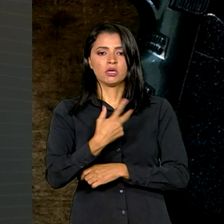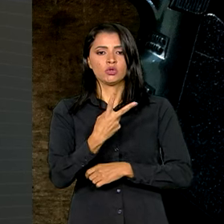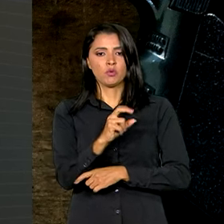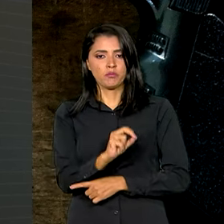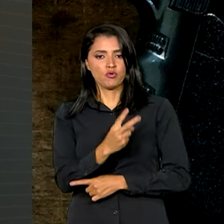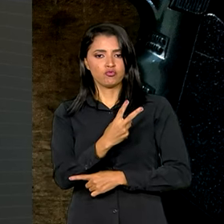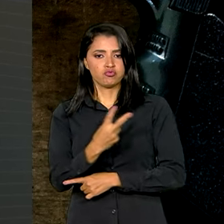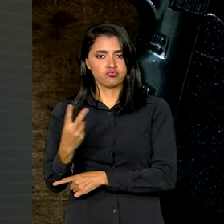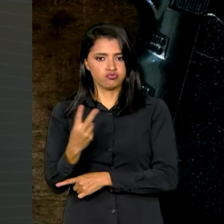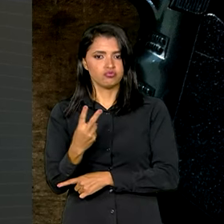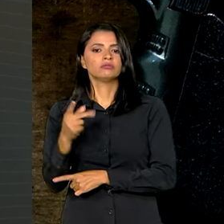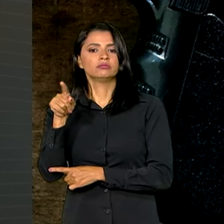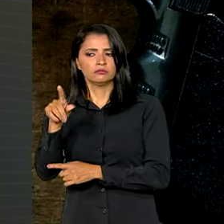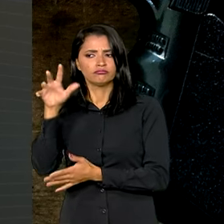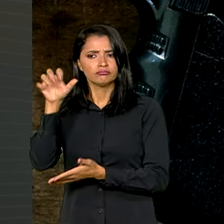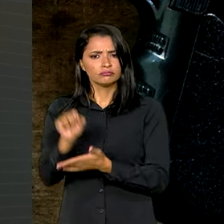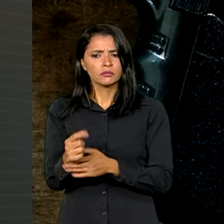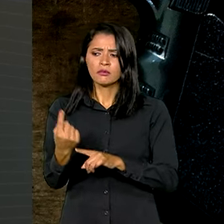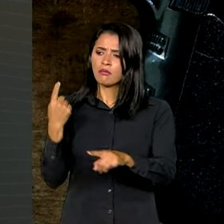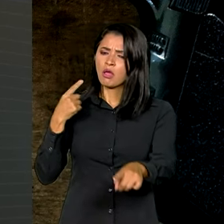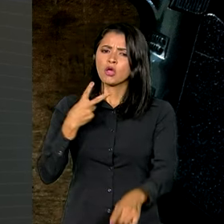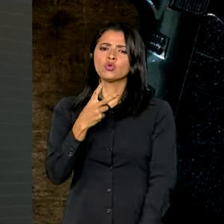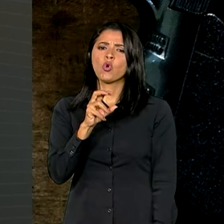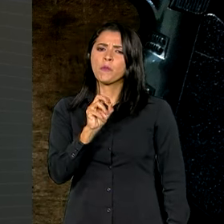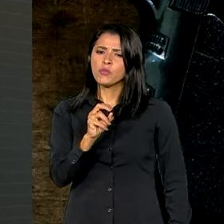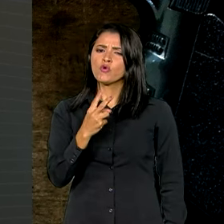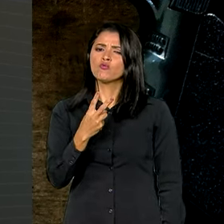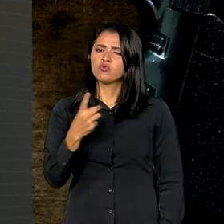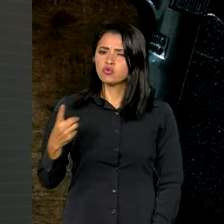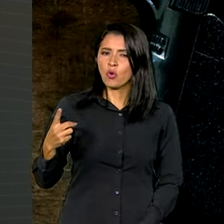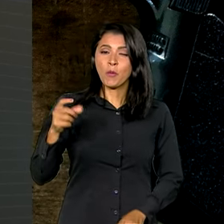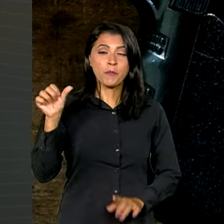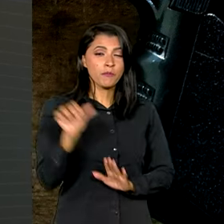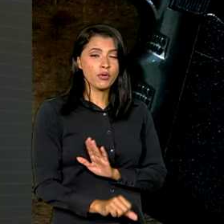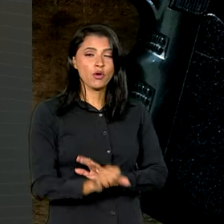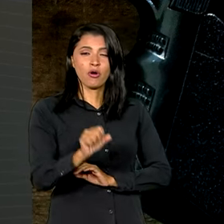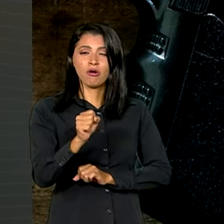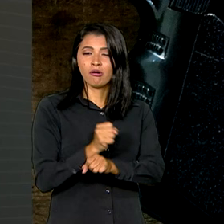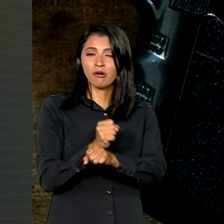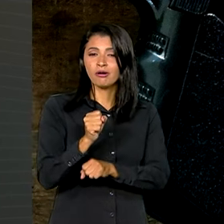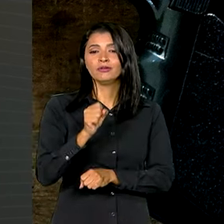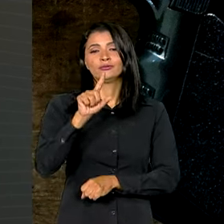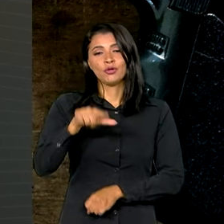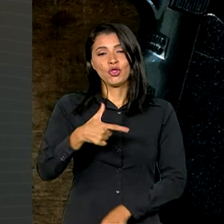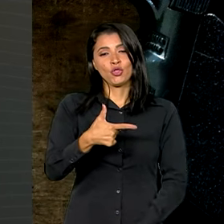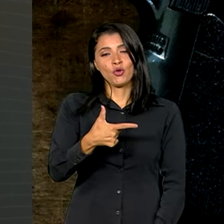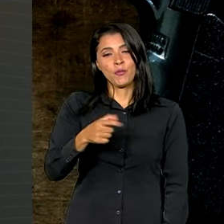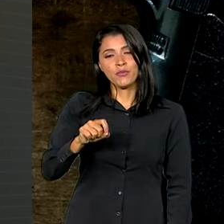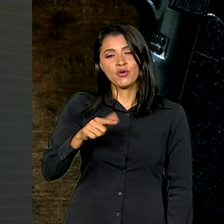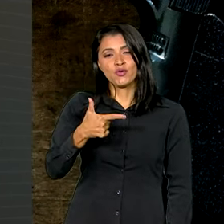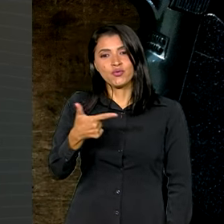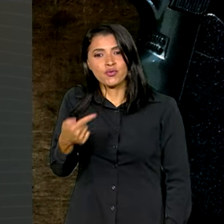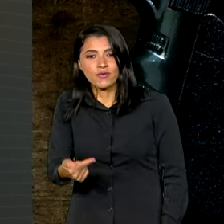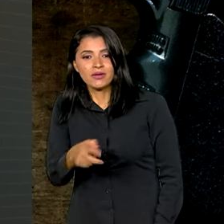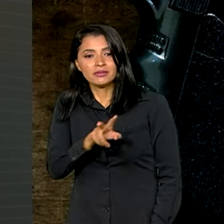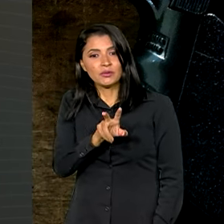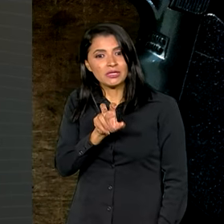queda vem sendo registrado desde 2021. O pior ano foi em 2017, quando 59